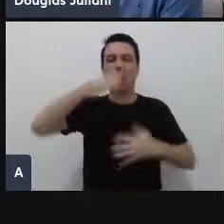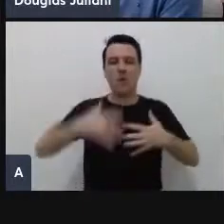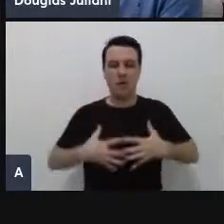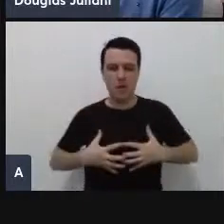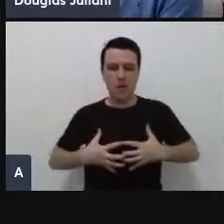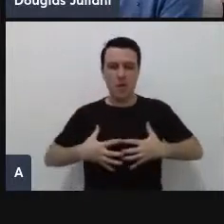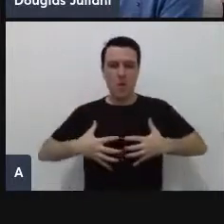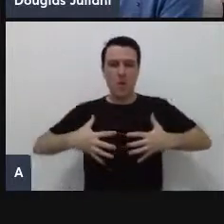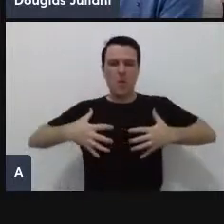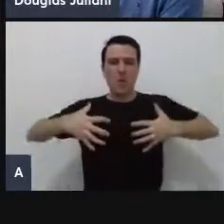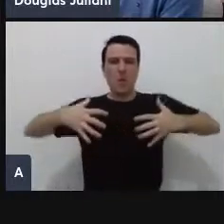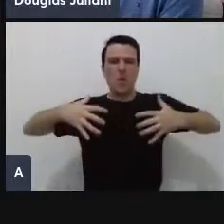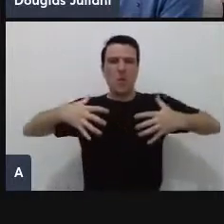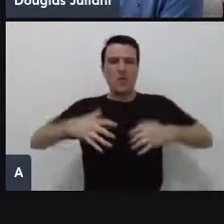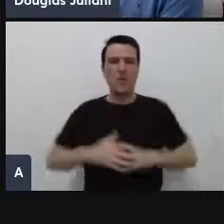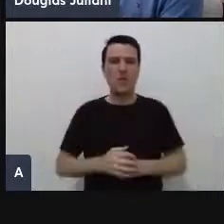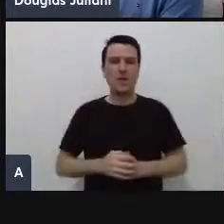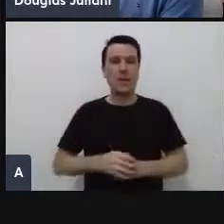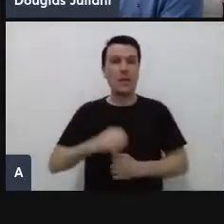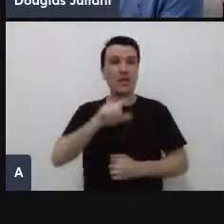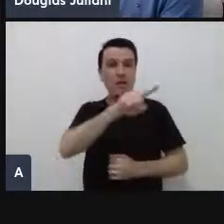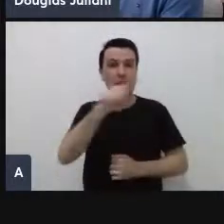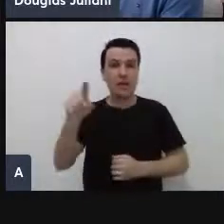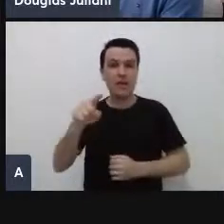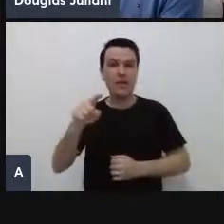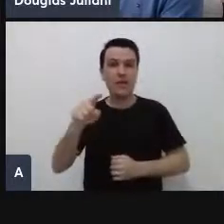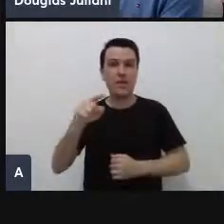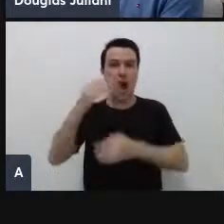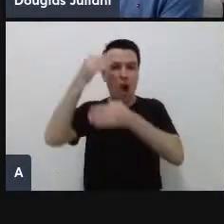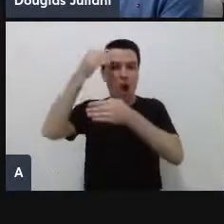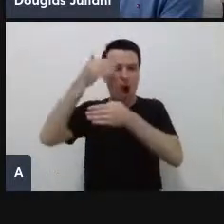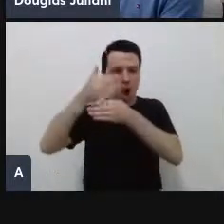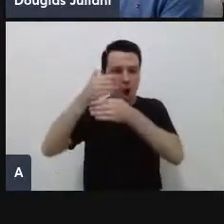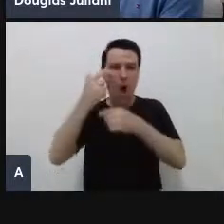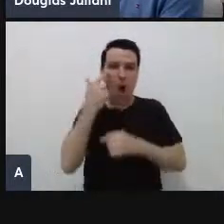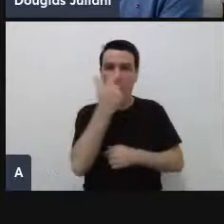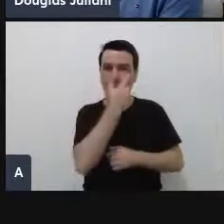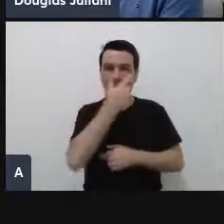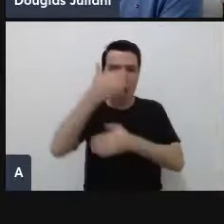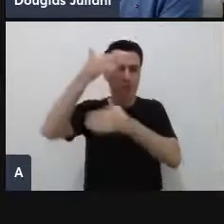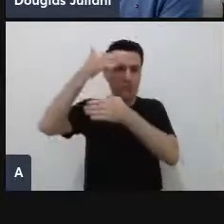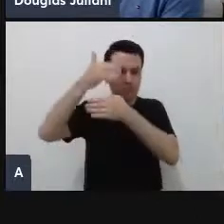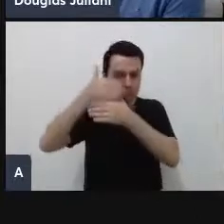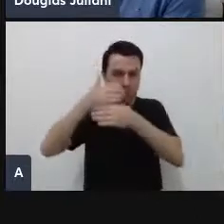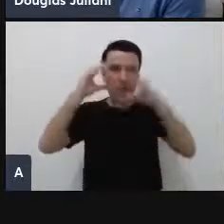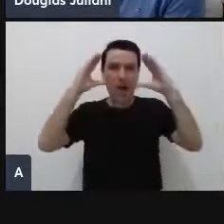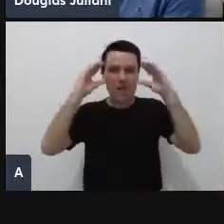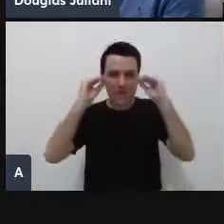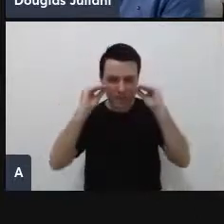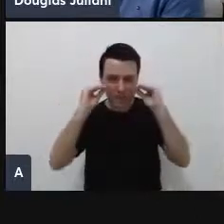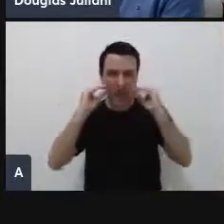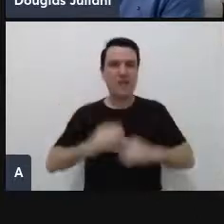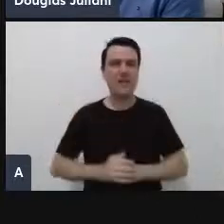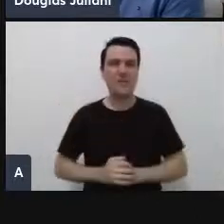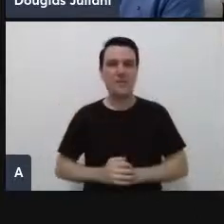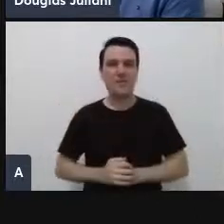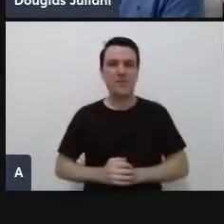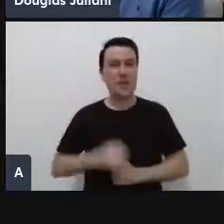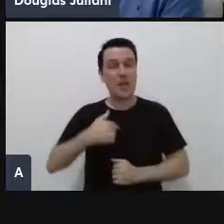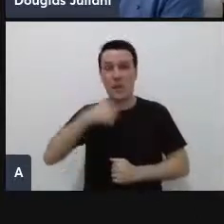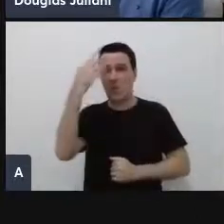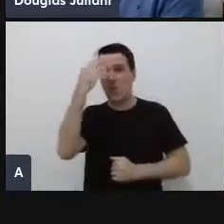puderem, com tranquilidade, fechar os olhos, todo mundo com os olhos fechados. Não estou vendo vocês aí, mas